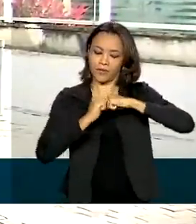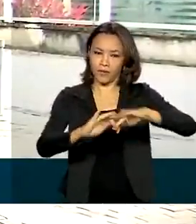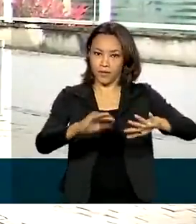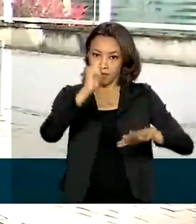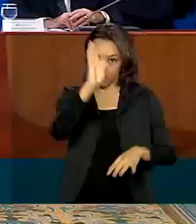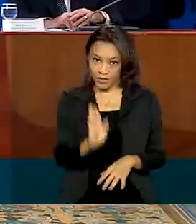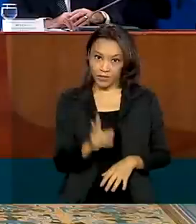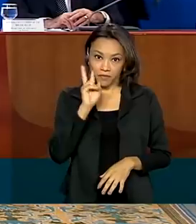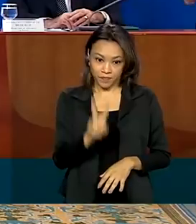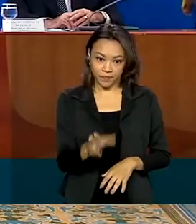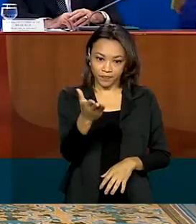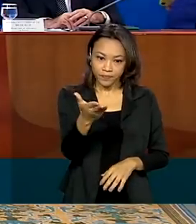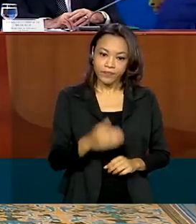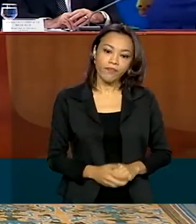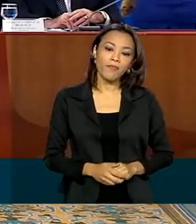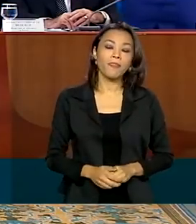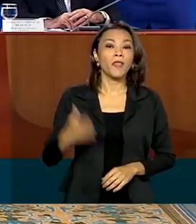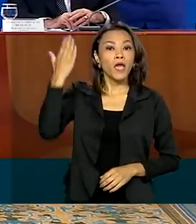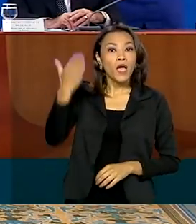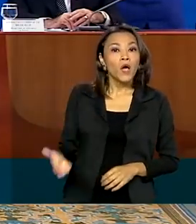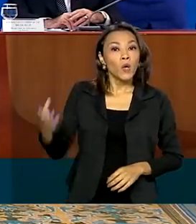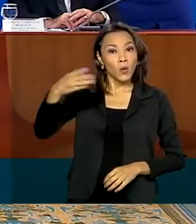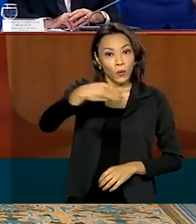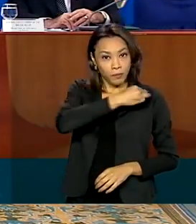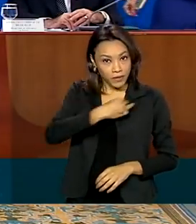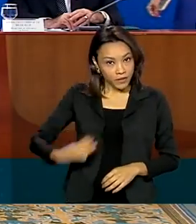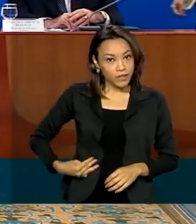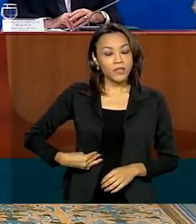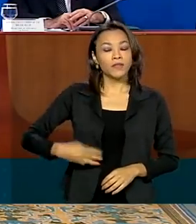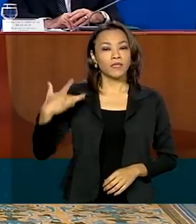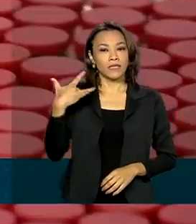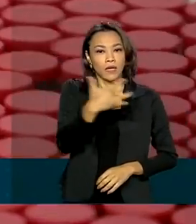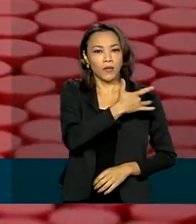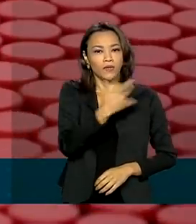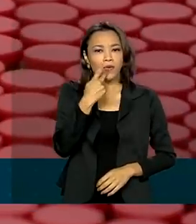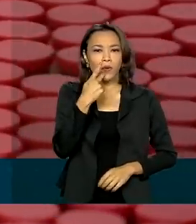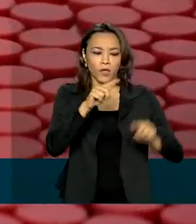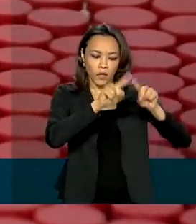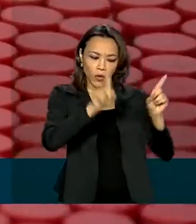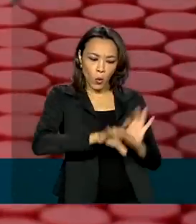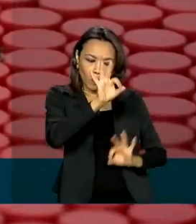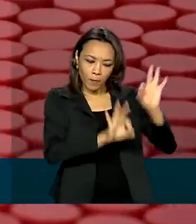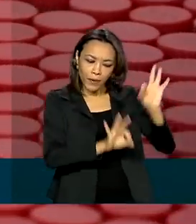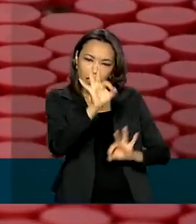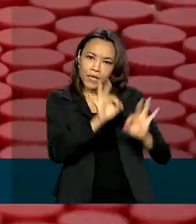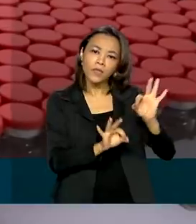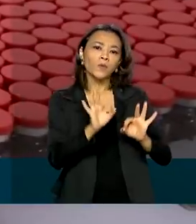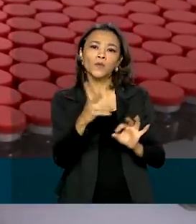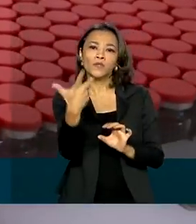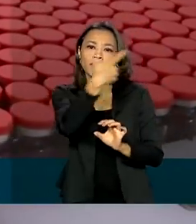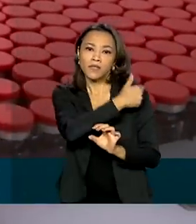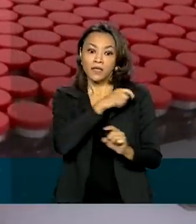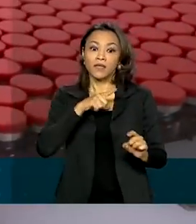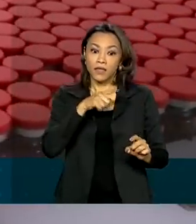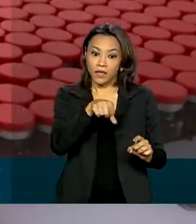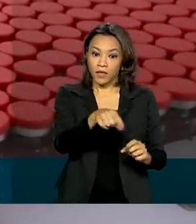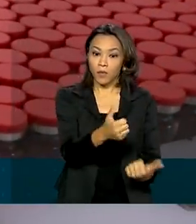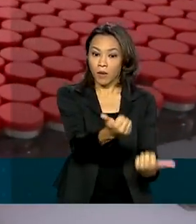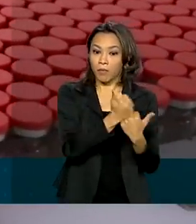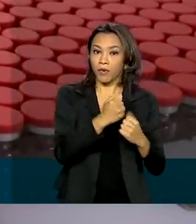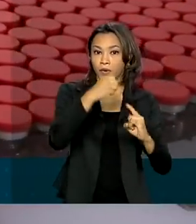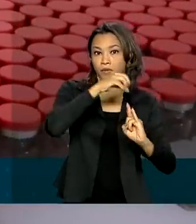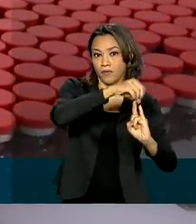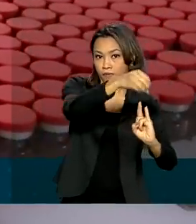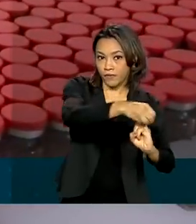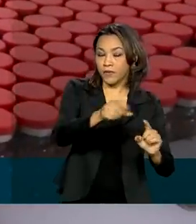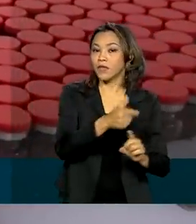O ministro da Saúde destacou que o Plano Nacional de Vacinação vai contar com as vacinas da Fiocruz e do consórcio